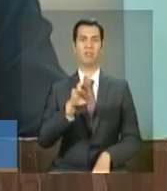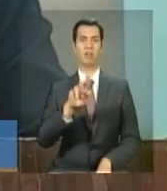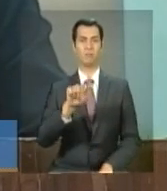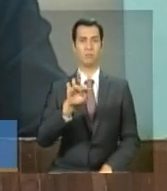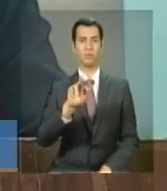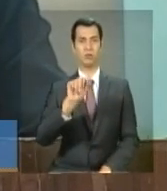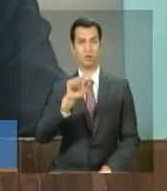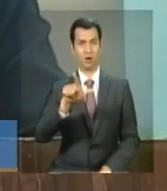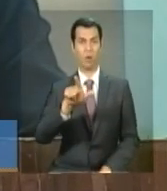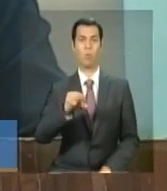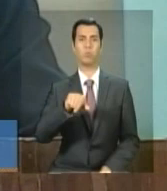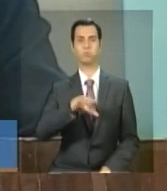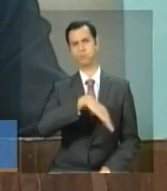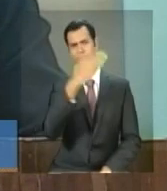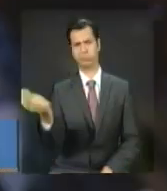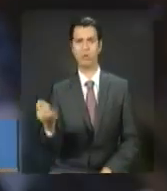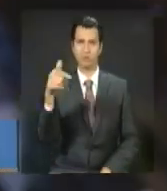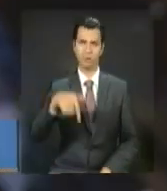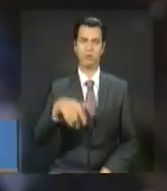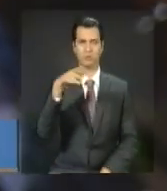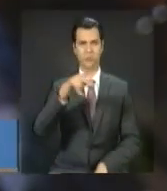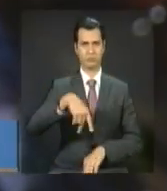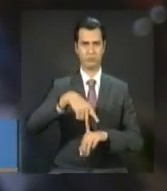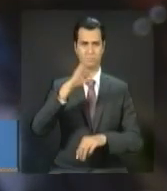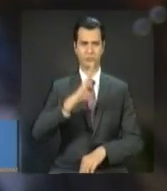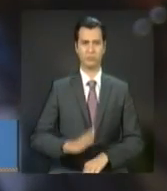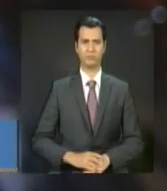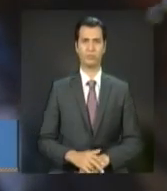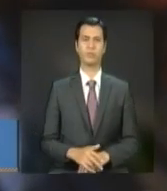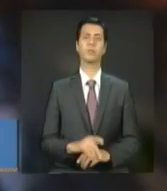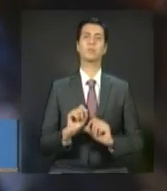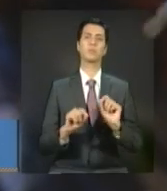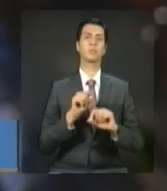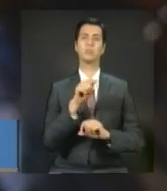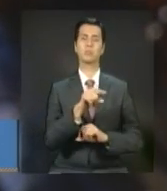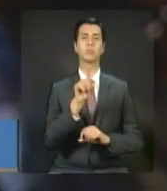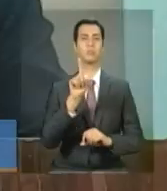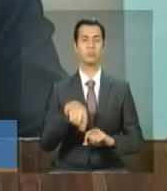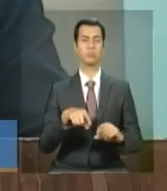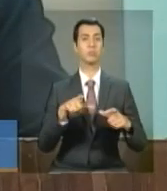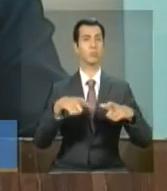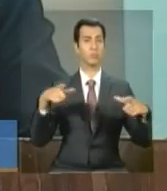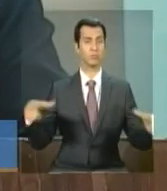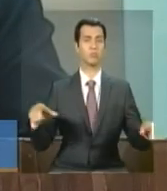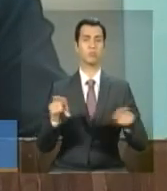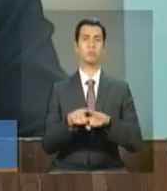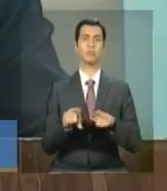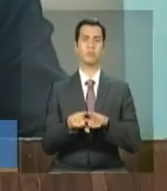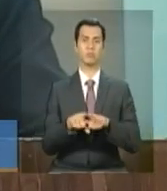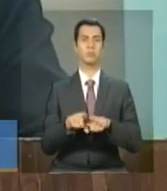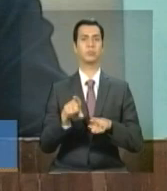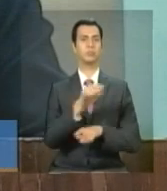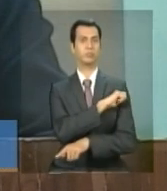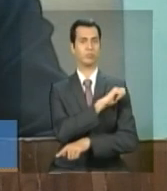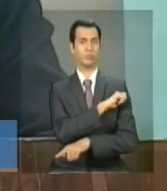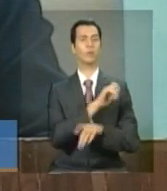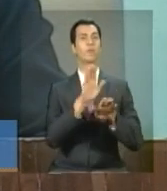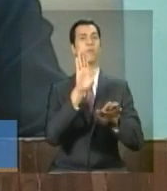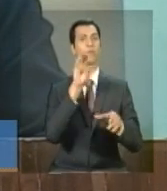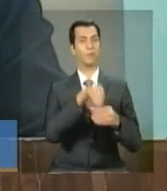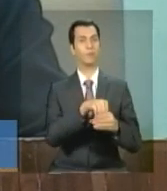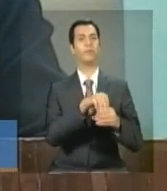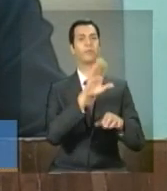então, beneficia no sentido da ampliação, da permanência dos estudantes na escola,